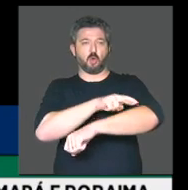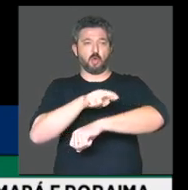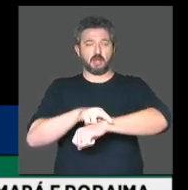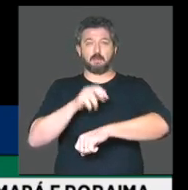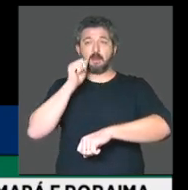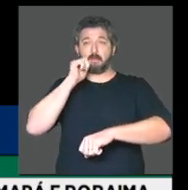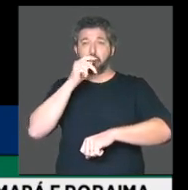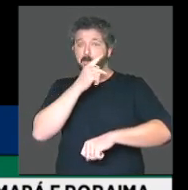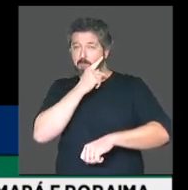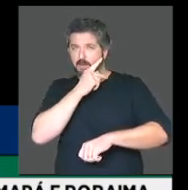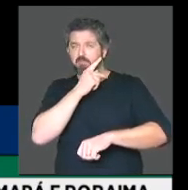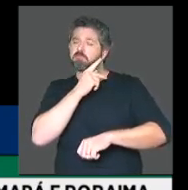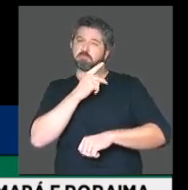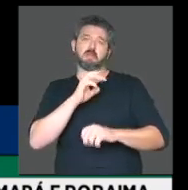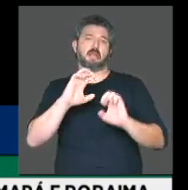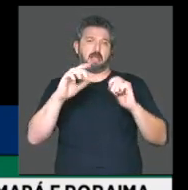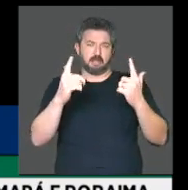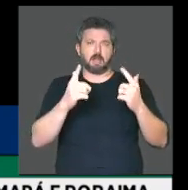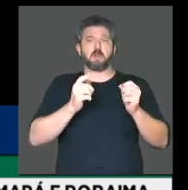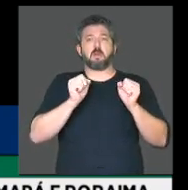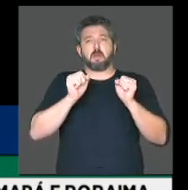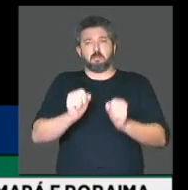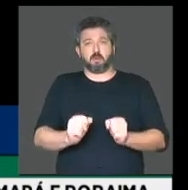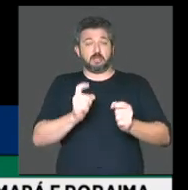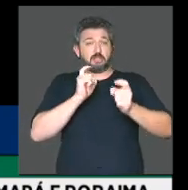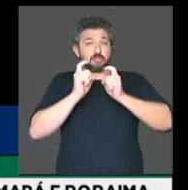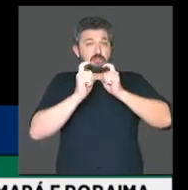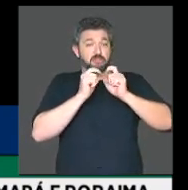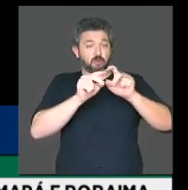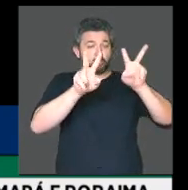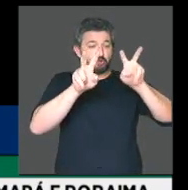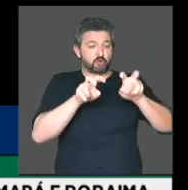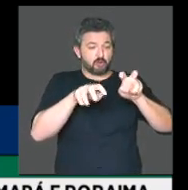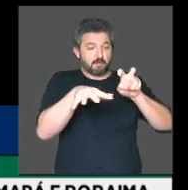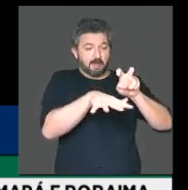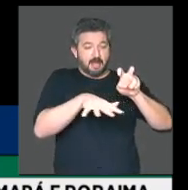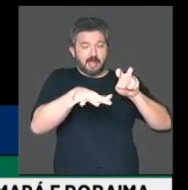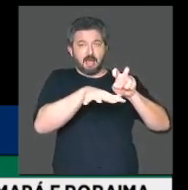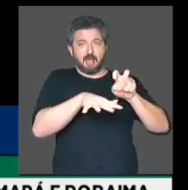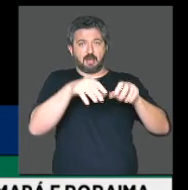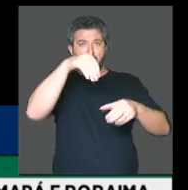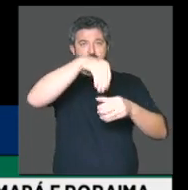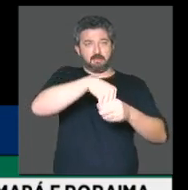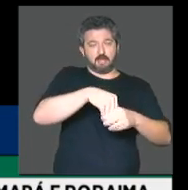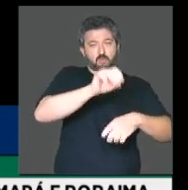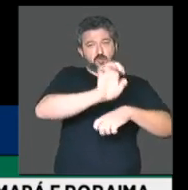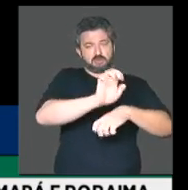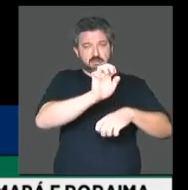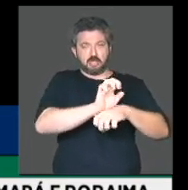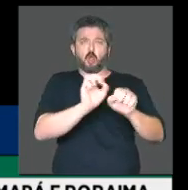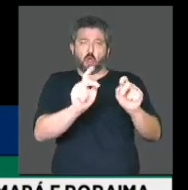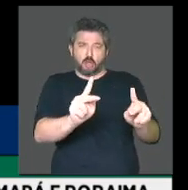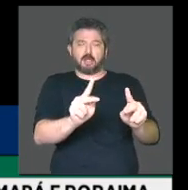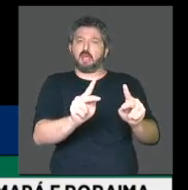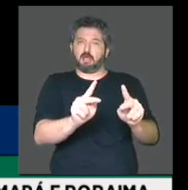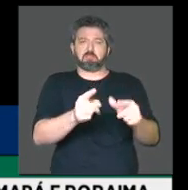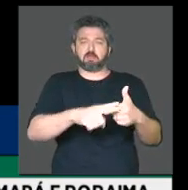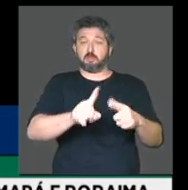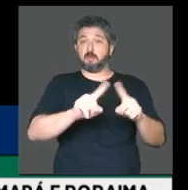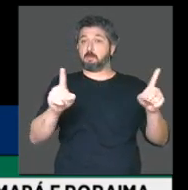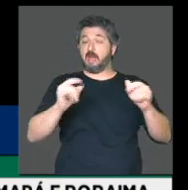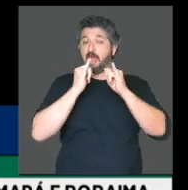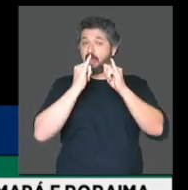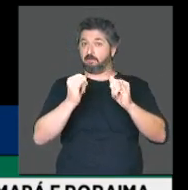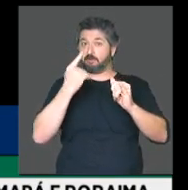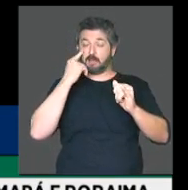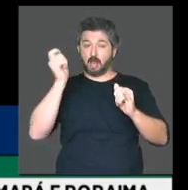Mapá pudessem, evidentemente, ter gestão sobre os seus territórios, sobre as suas terras. Mas um alerta